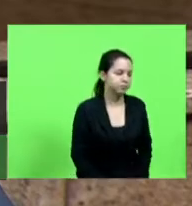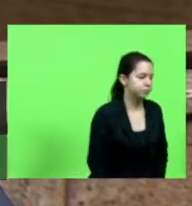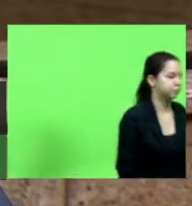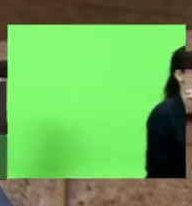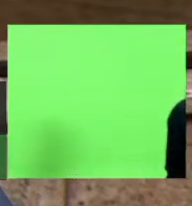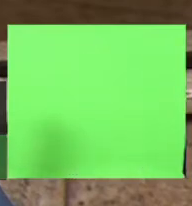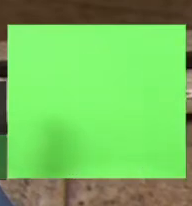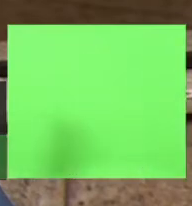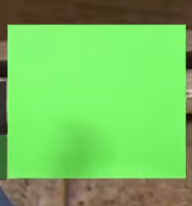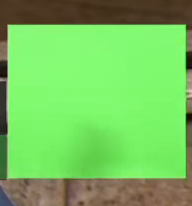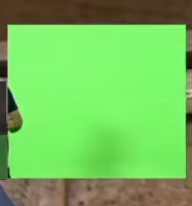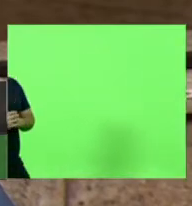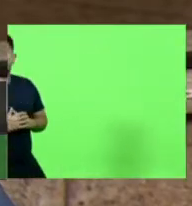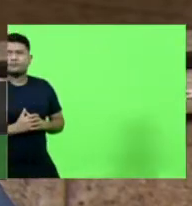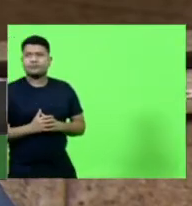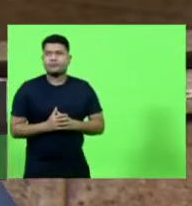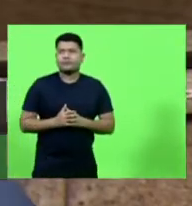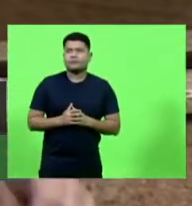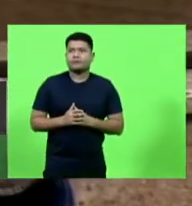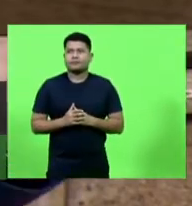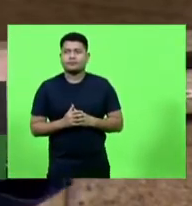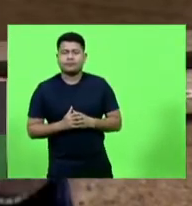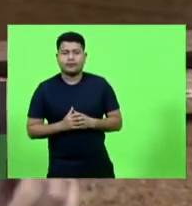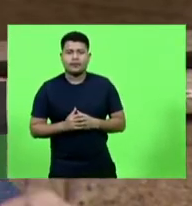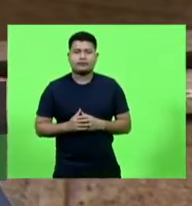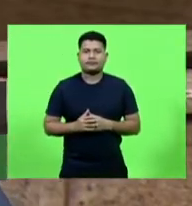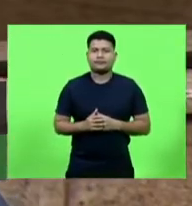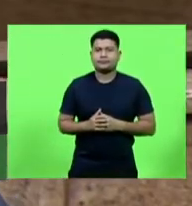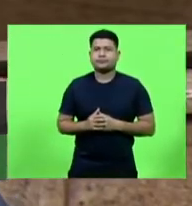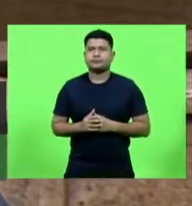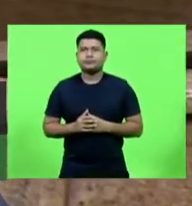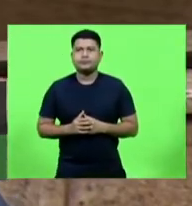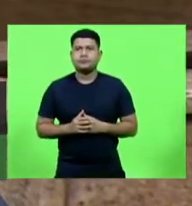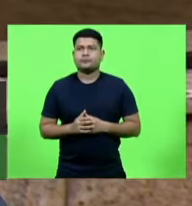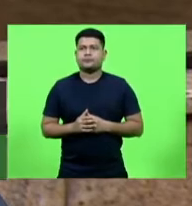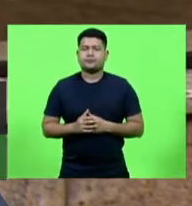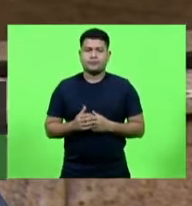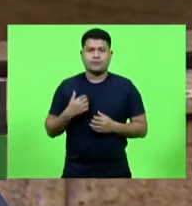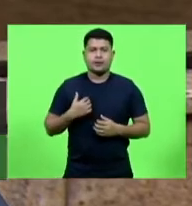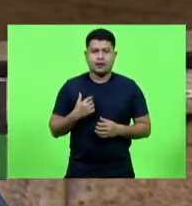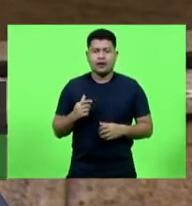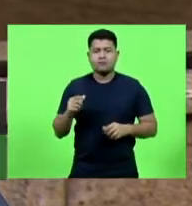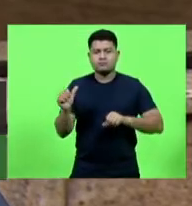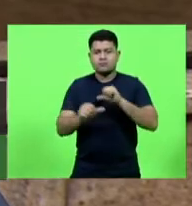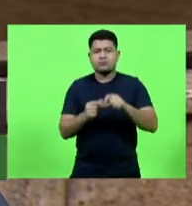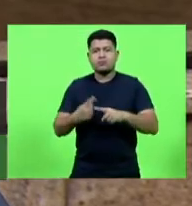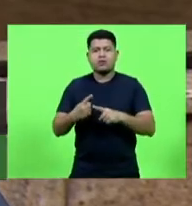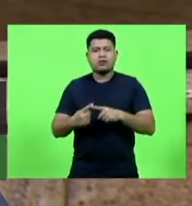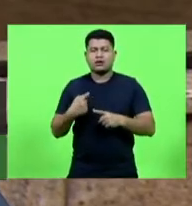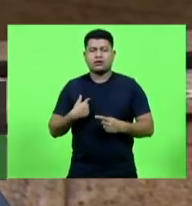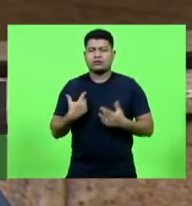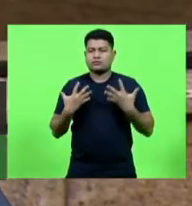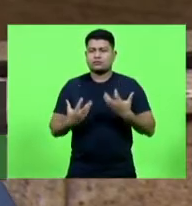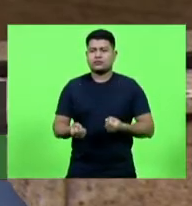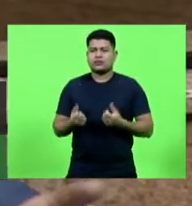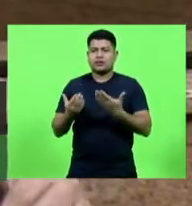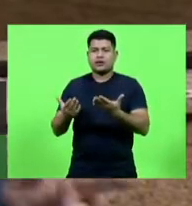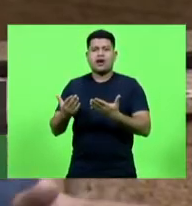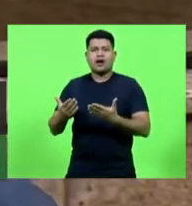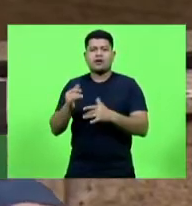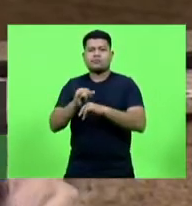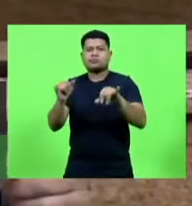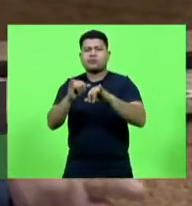e nós vamos mudar a história da política, porque eu não aceito essa conversa de que não existe nova política, existe ou